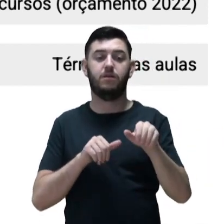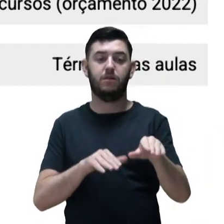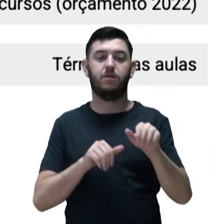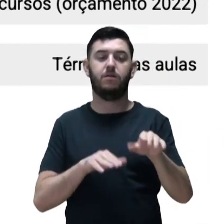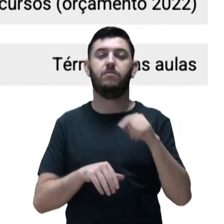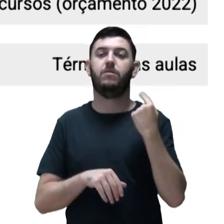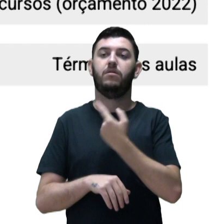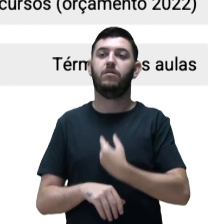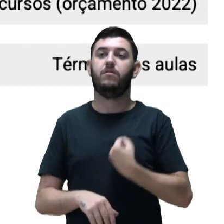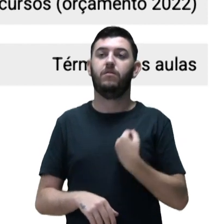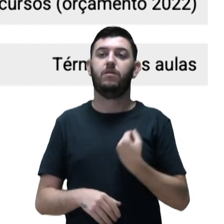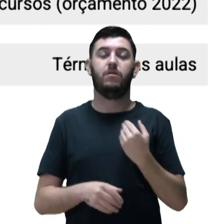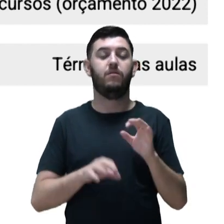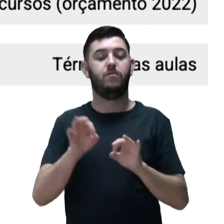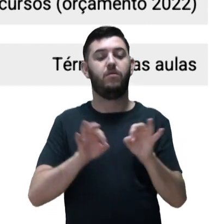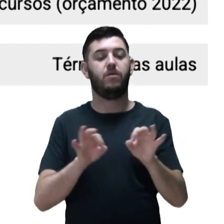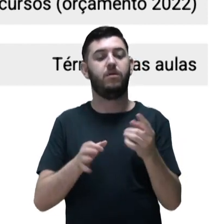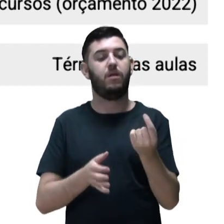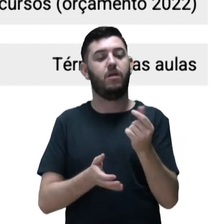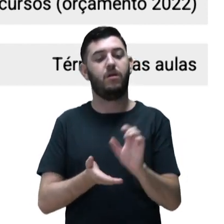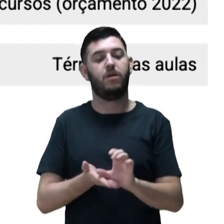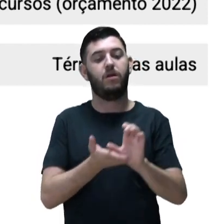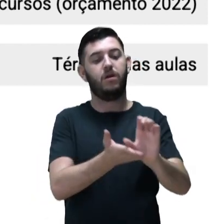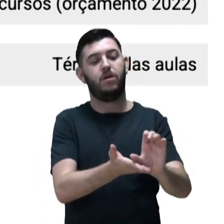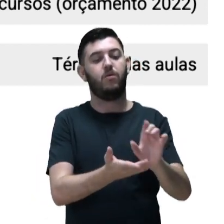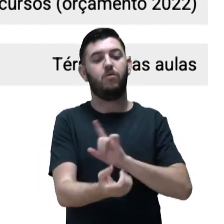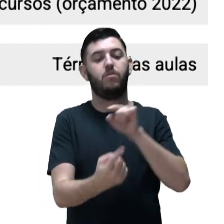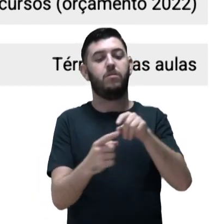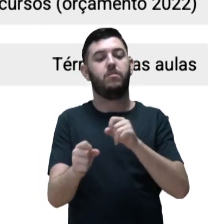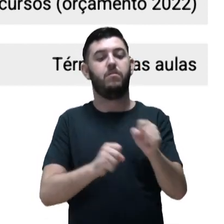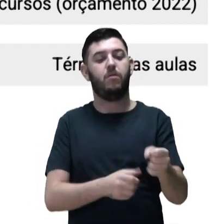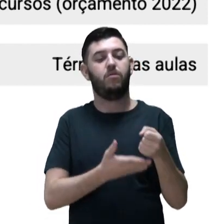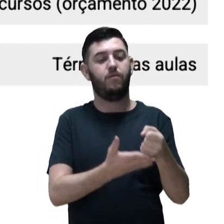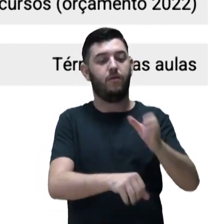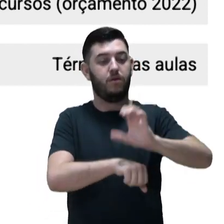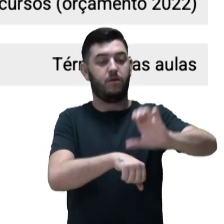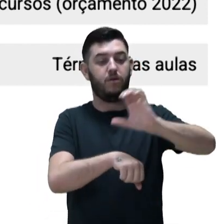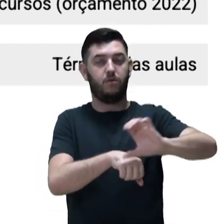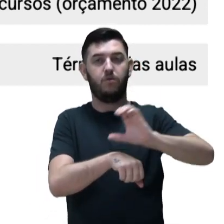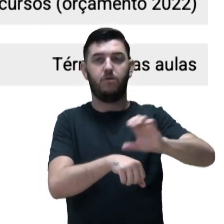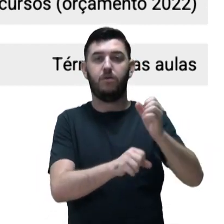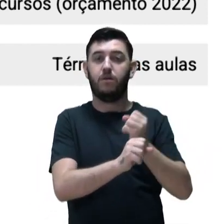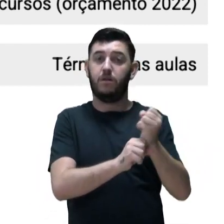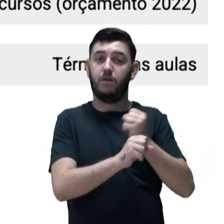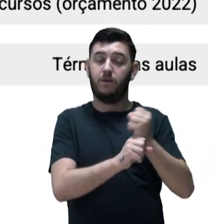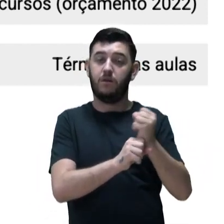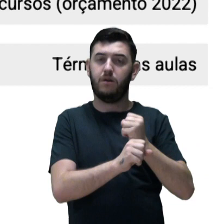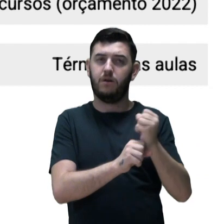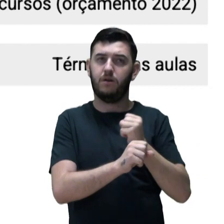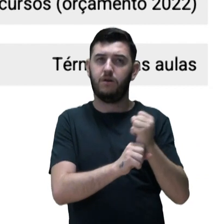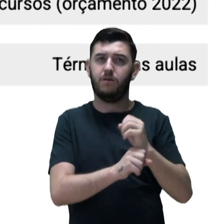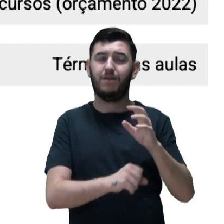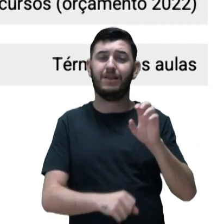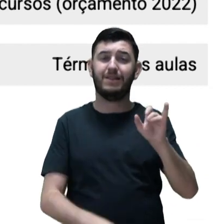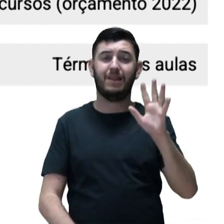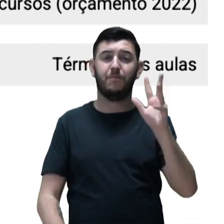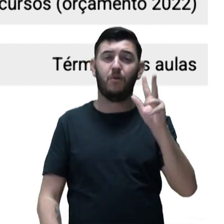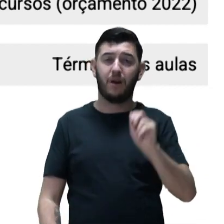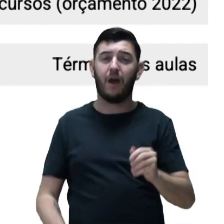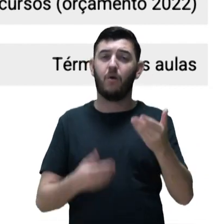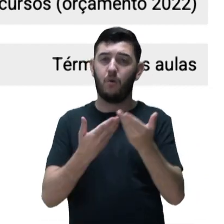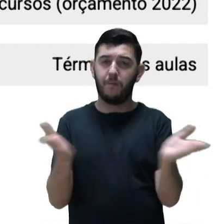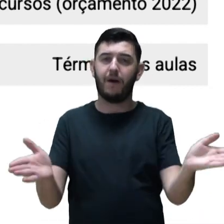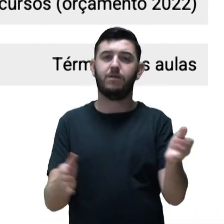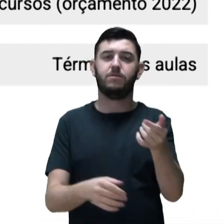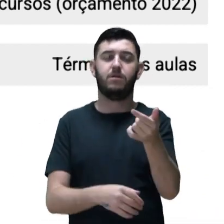ano, gente realiza os repasses de recursos para que as ofertas tenham início nesse ano, no mais tardar, no primeiro semestre de 2022.